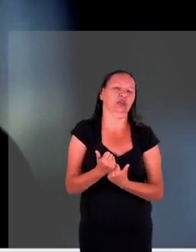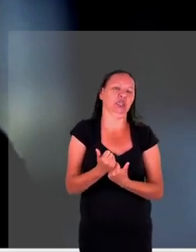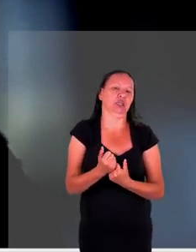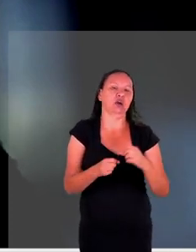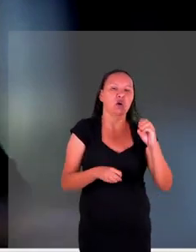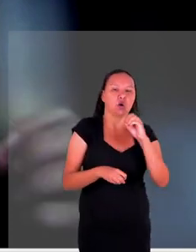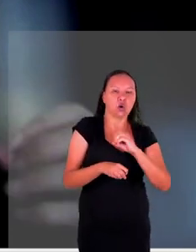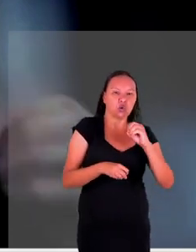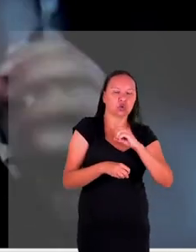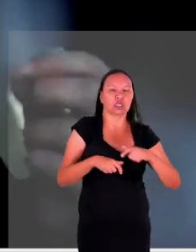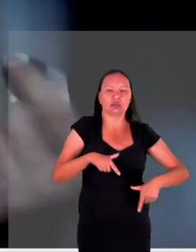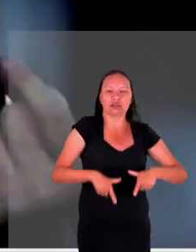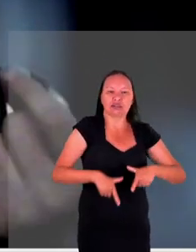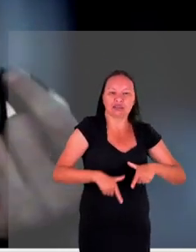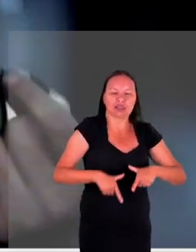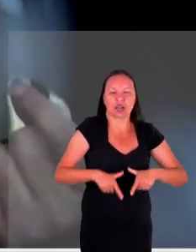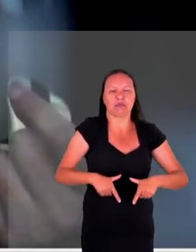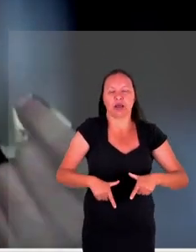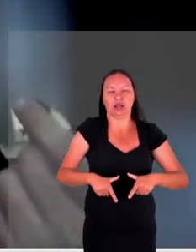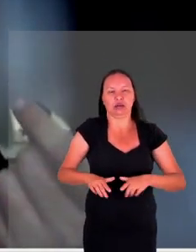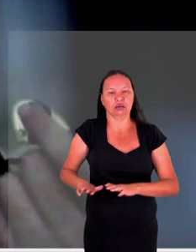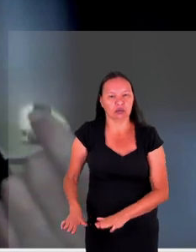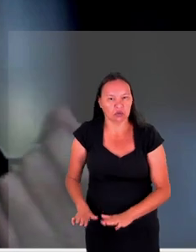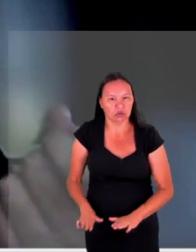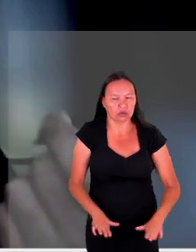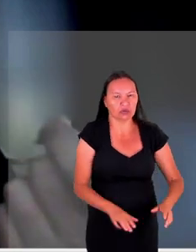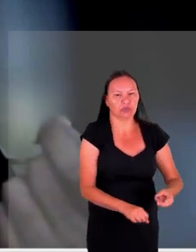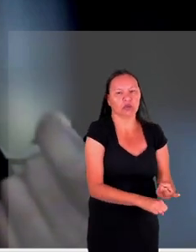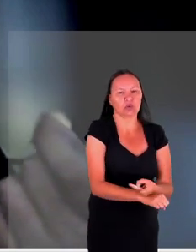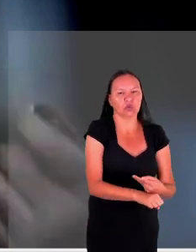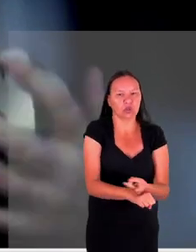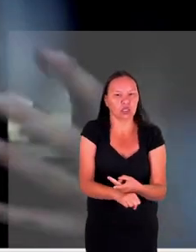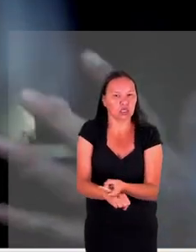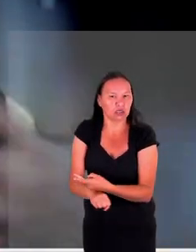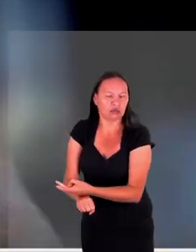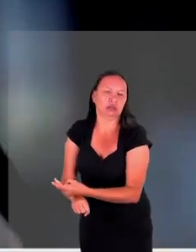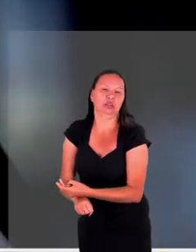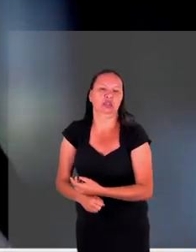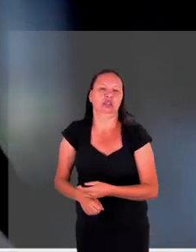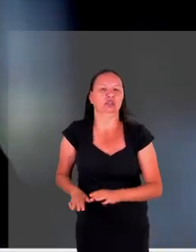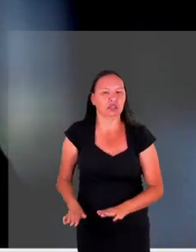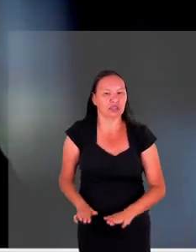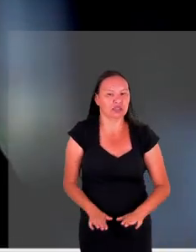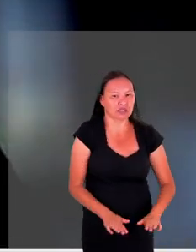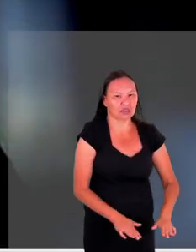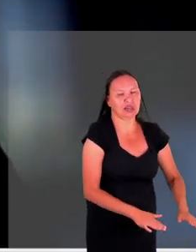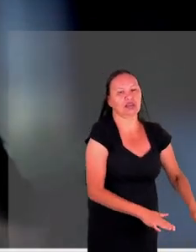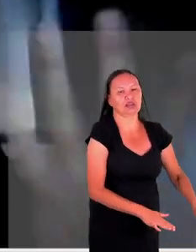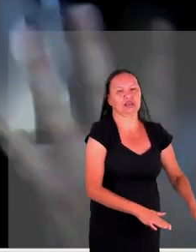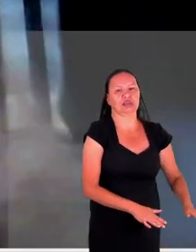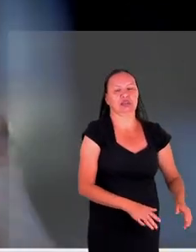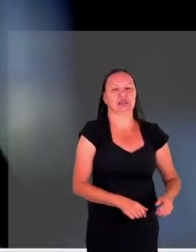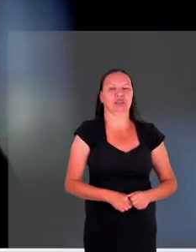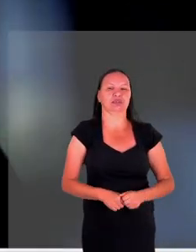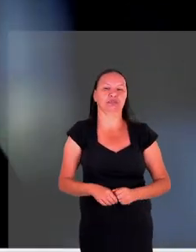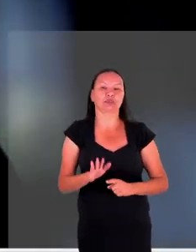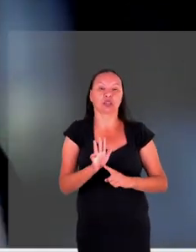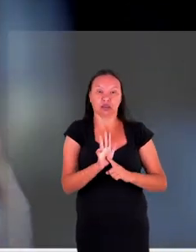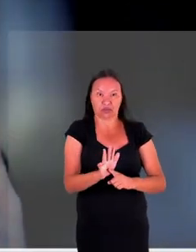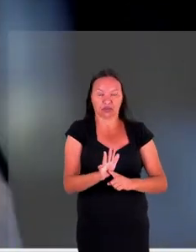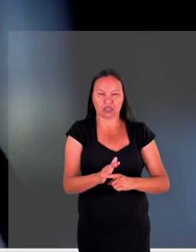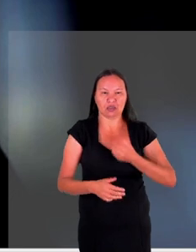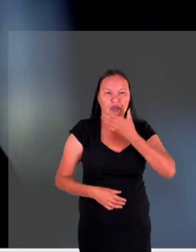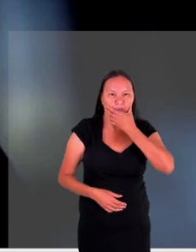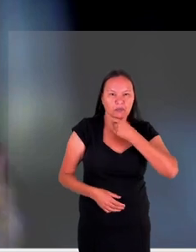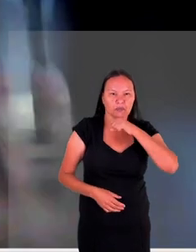trabalham linkando veteranos de guerra com os órfãos para que eles tenham essa figura paterna enfim